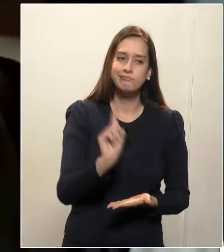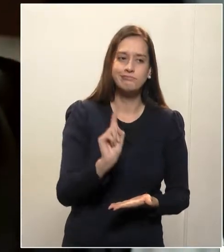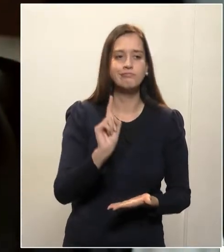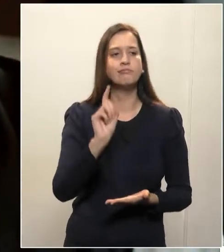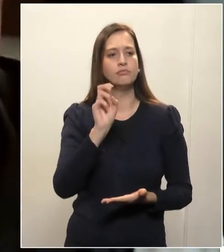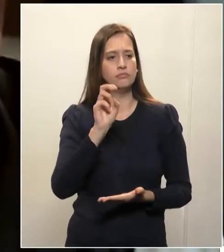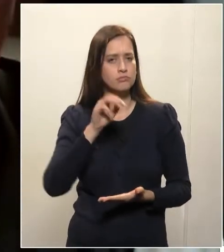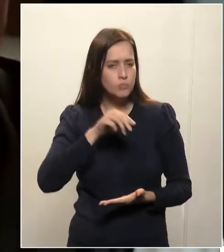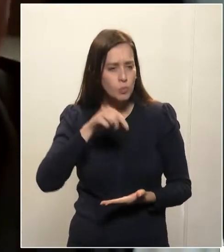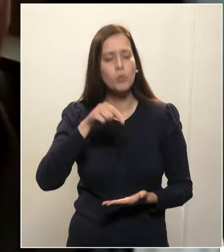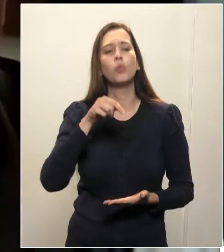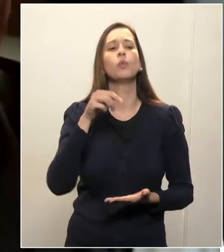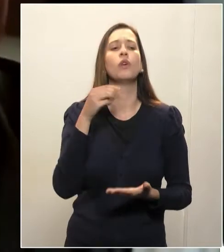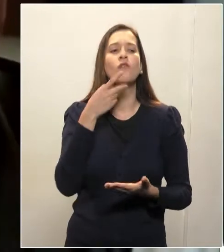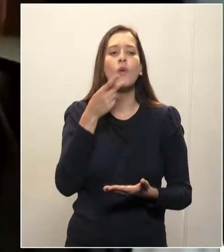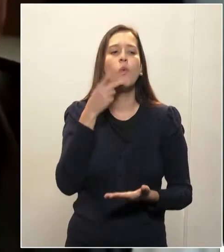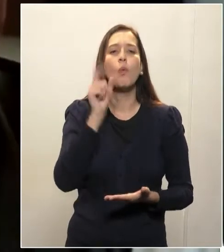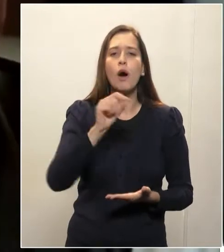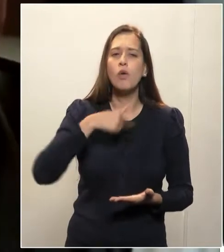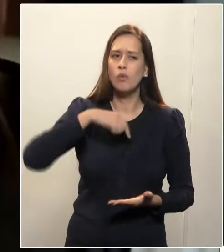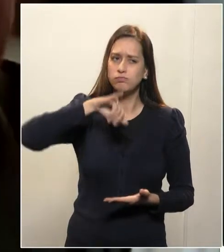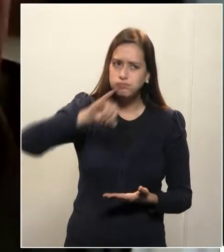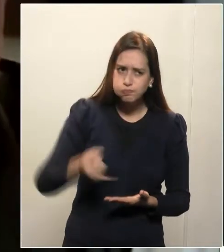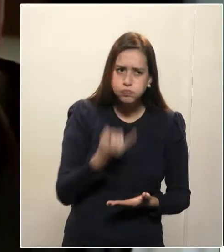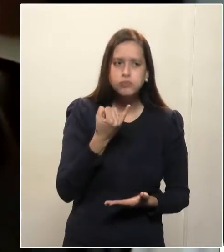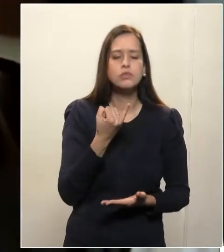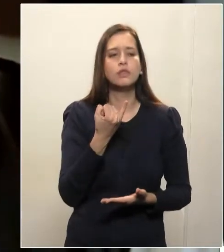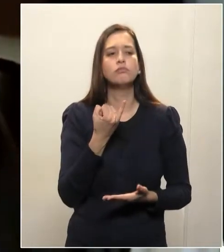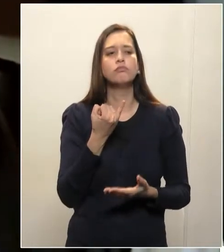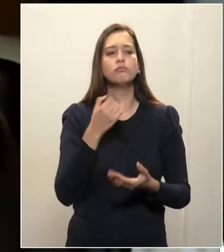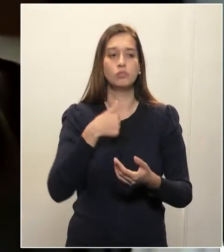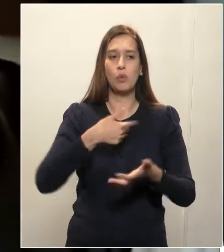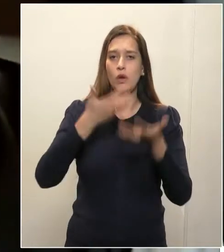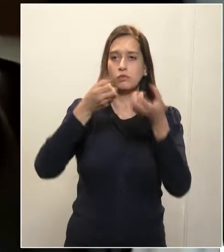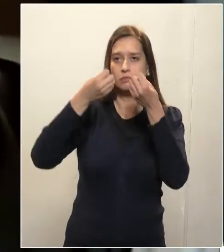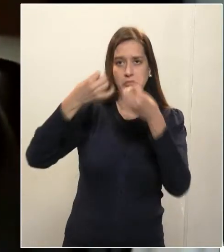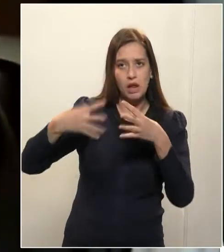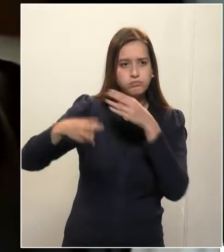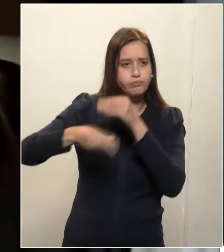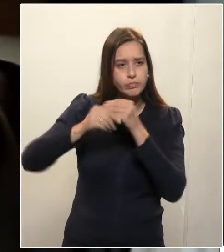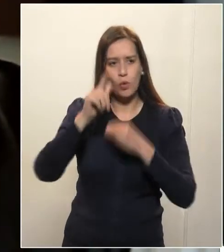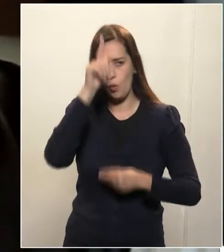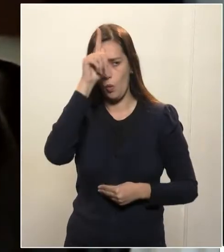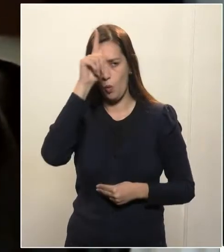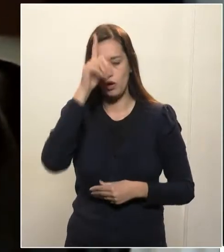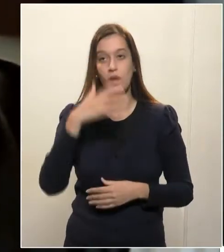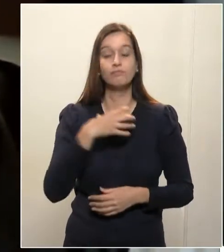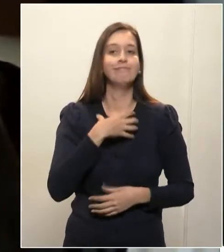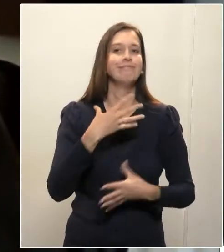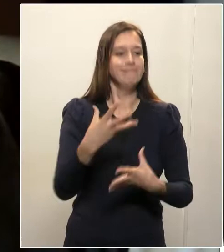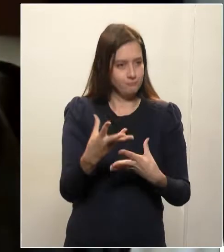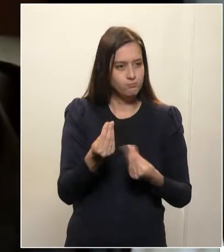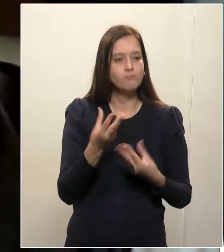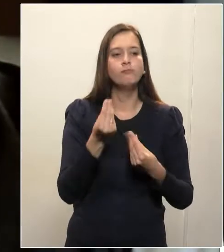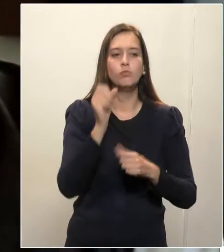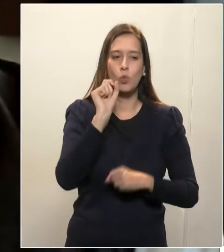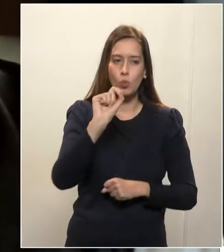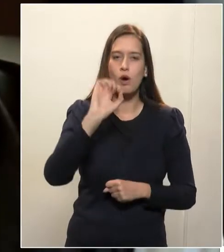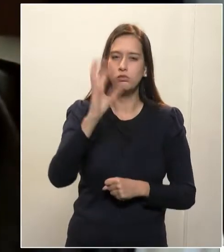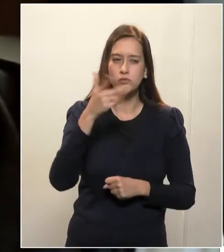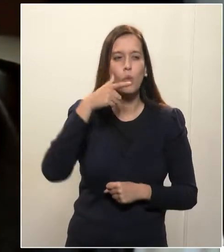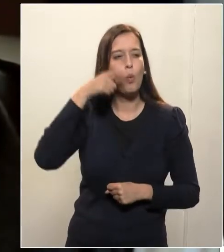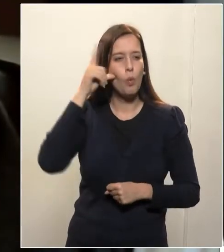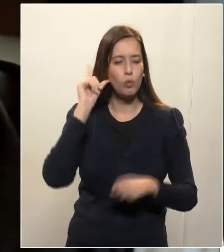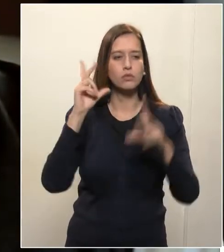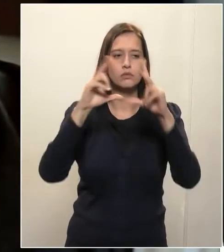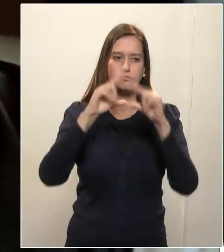falar. Quero aproveitar até a fala do nosso colega Goura, e lamentar o que aconteceu em Beirute ontem, com a